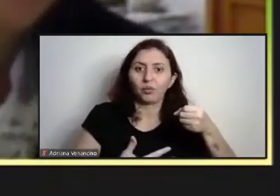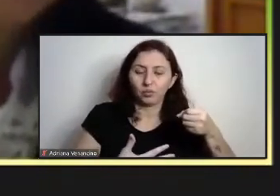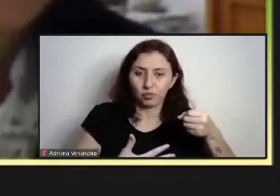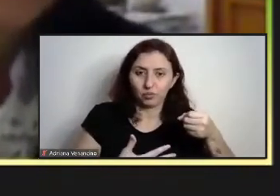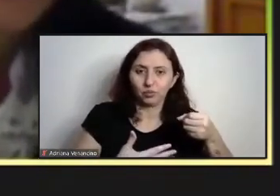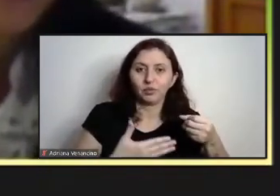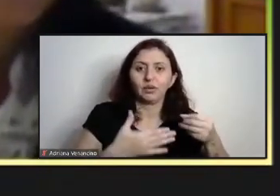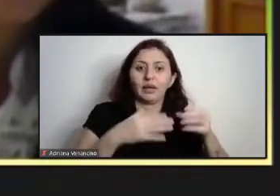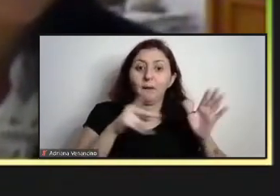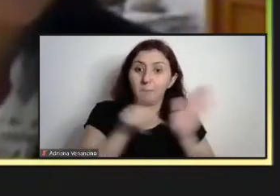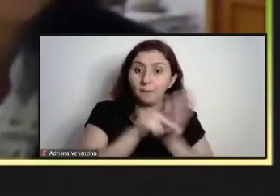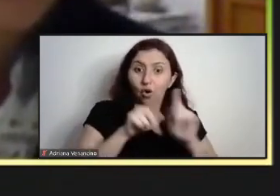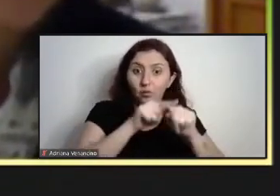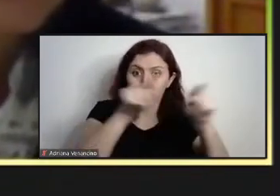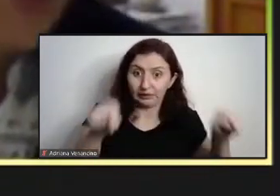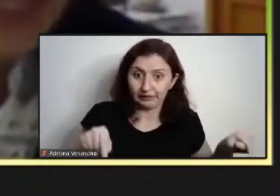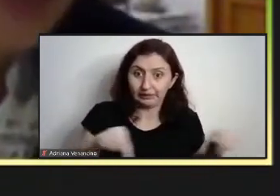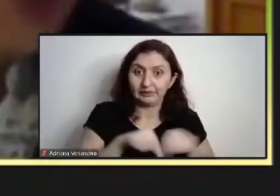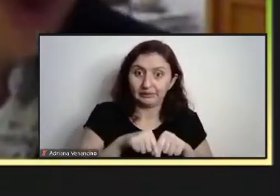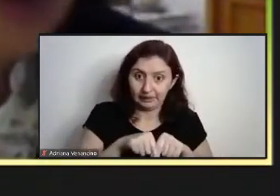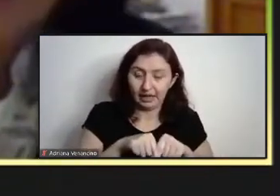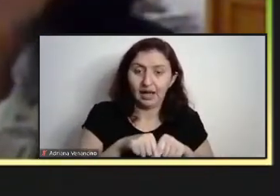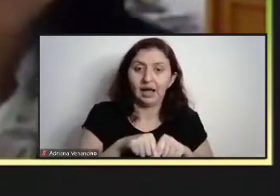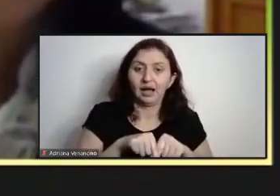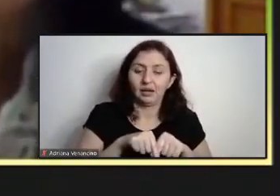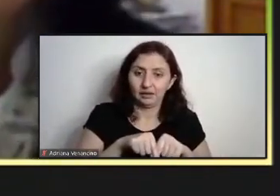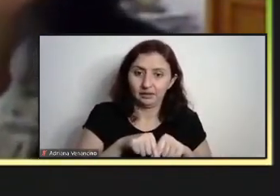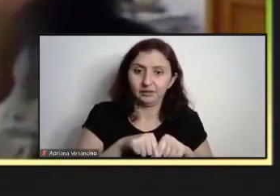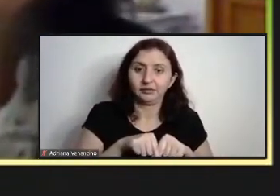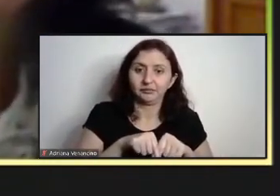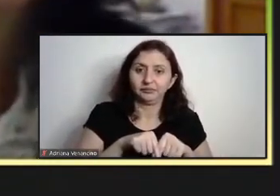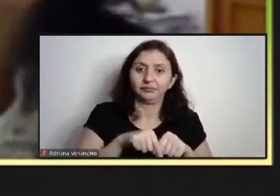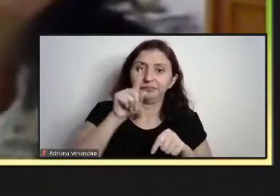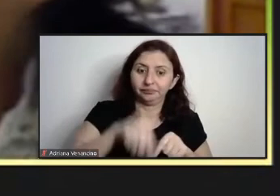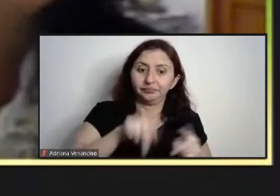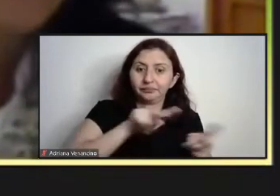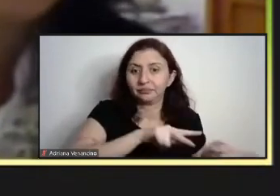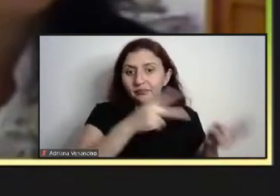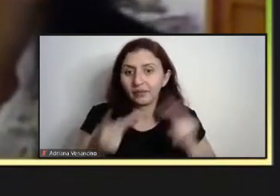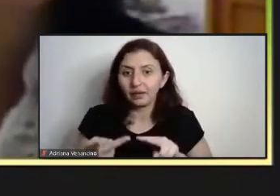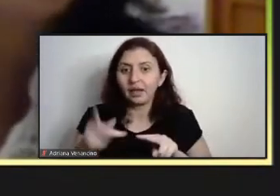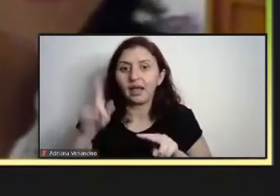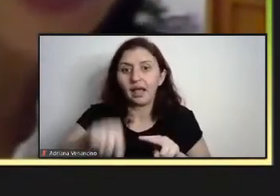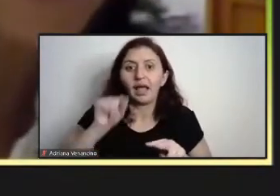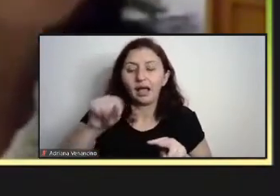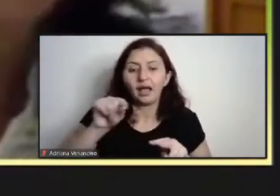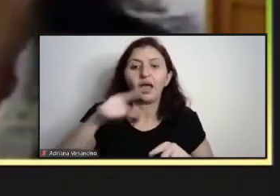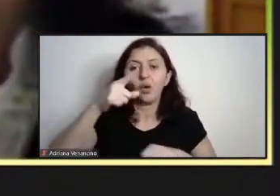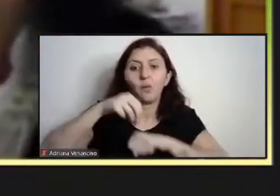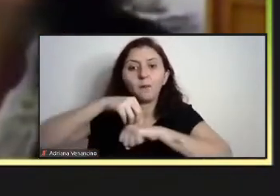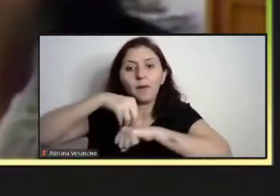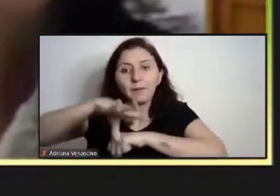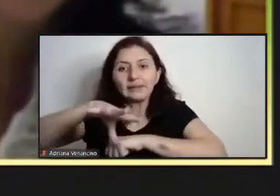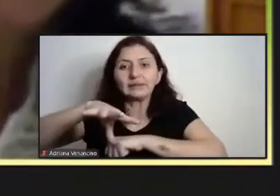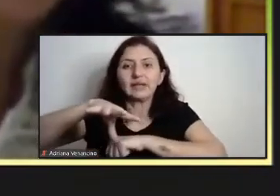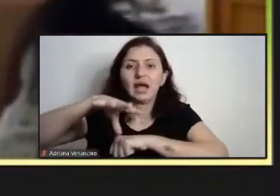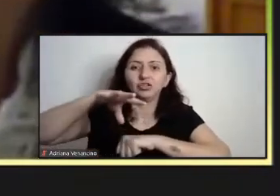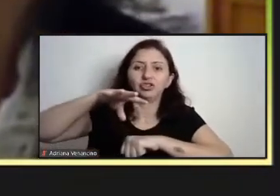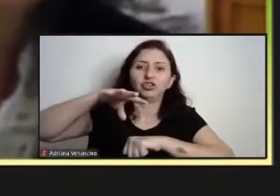desenvolvem em sala de aula, às vezes, uma aula de quatro horas em uma mensagem de, no máximo,